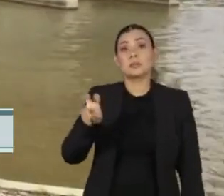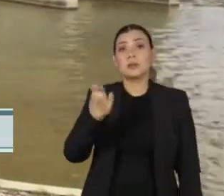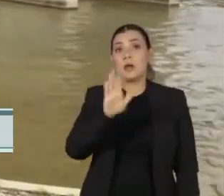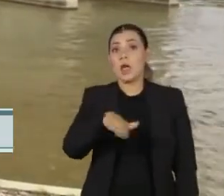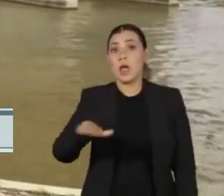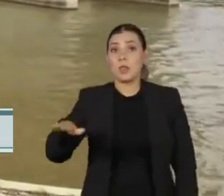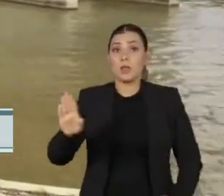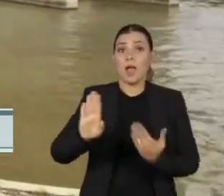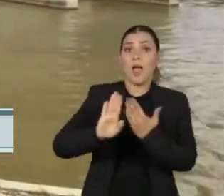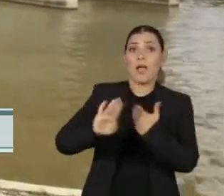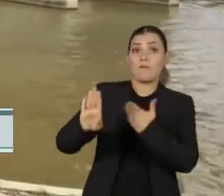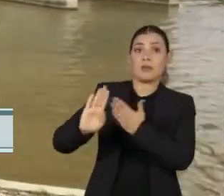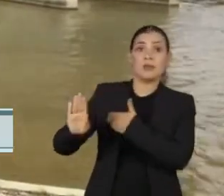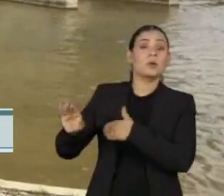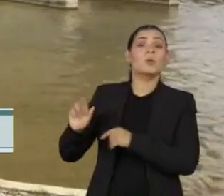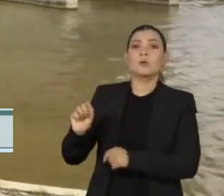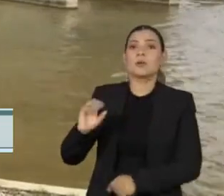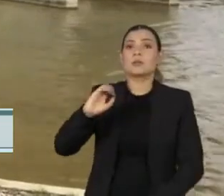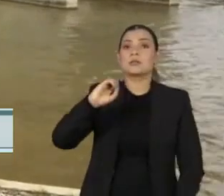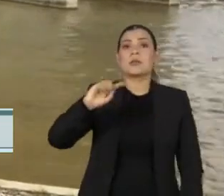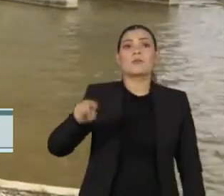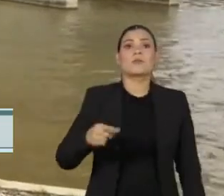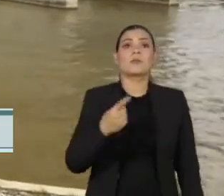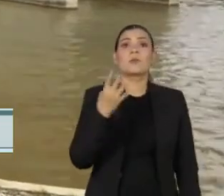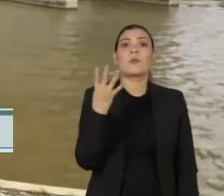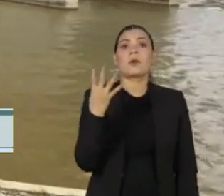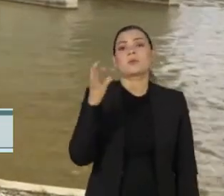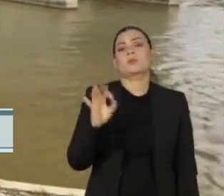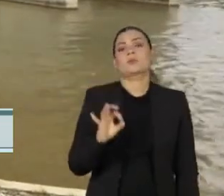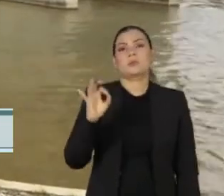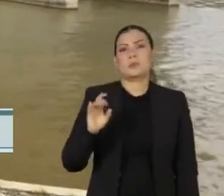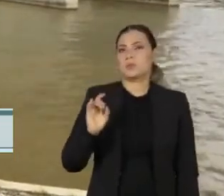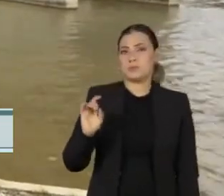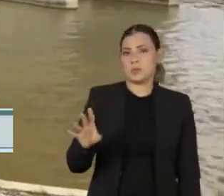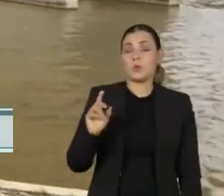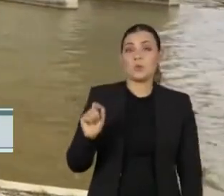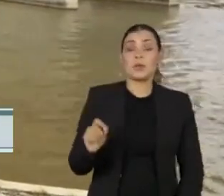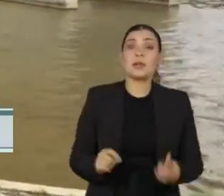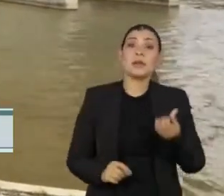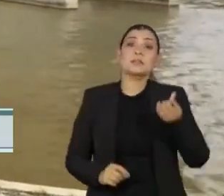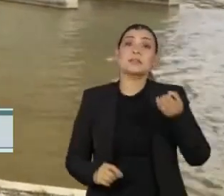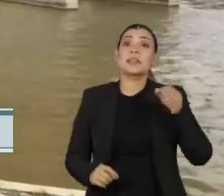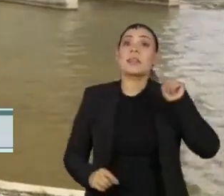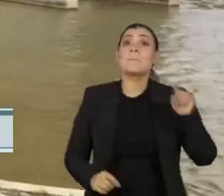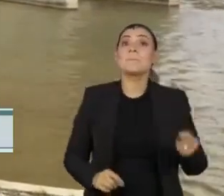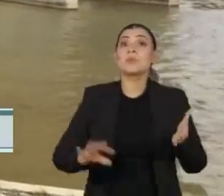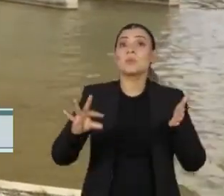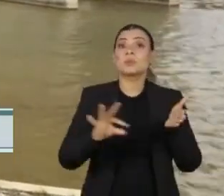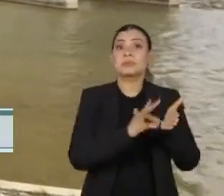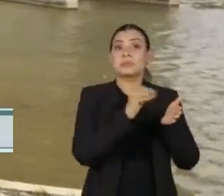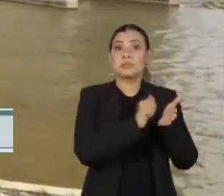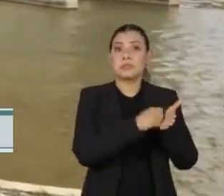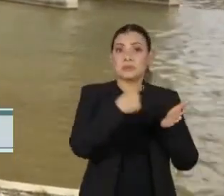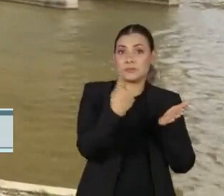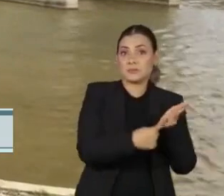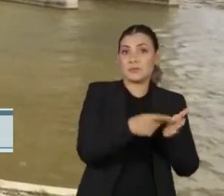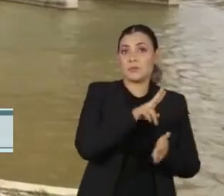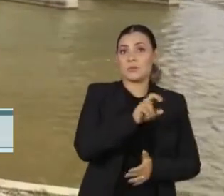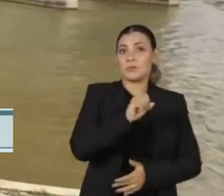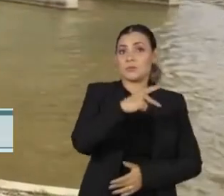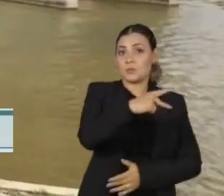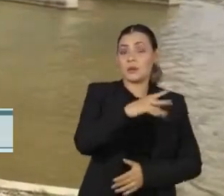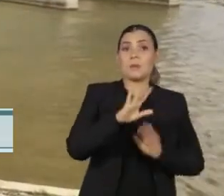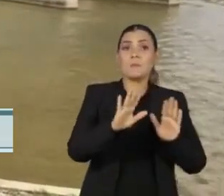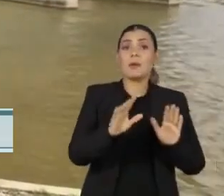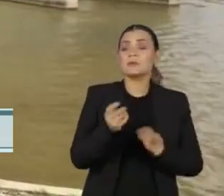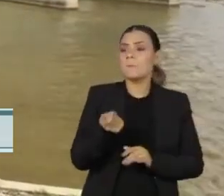alunos afastados representam somente 0,4% dos mais de 60 mil matriculados aqui na USP. E esse número